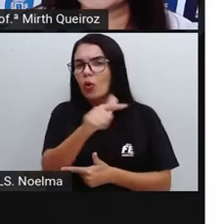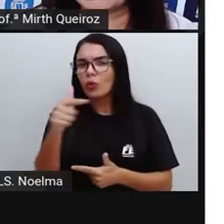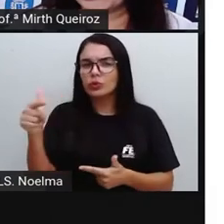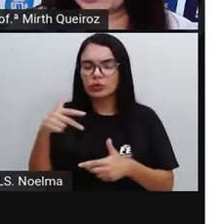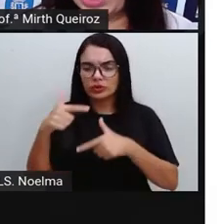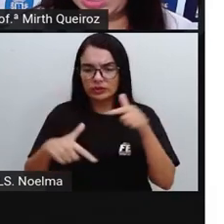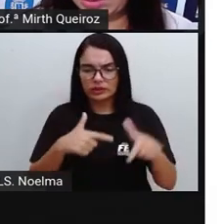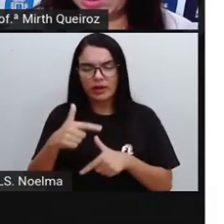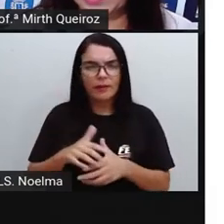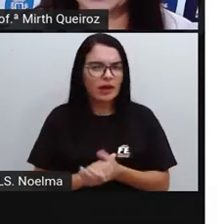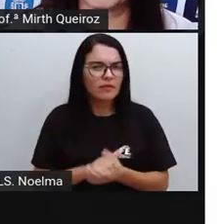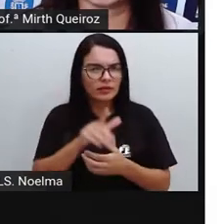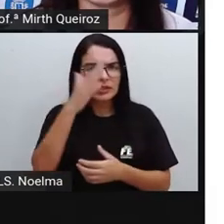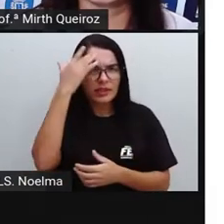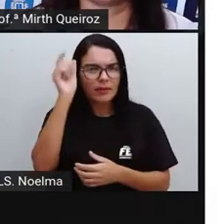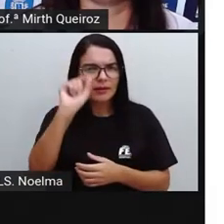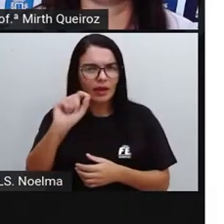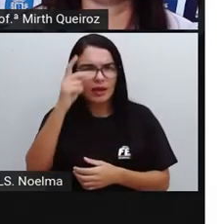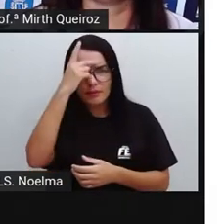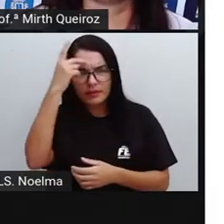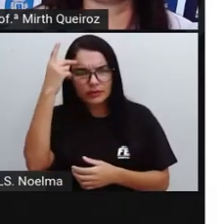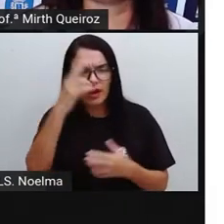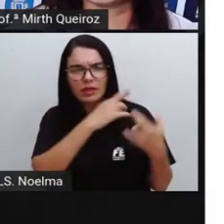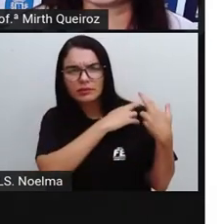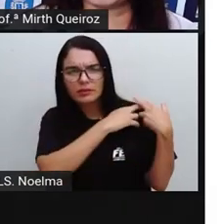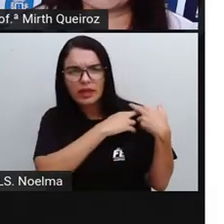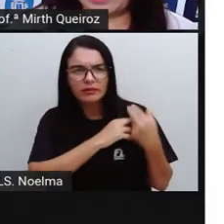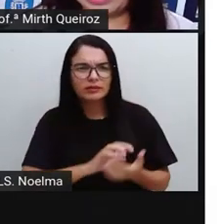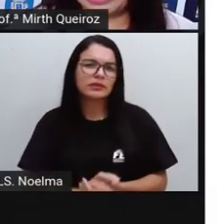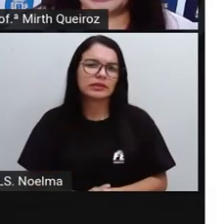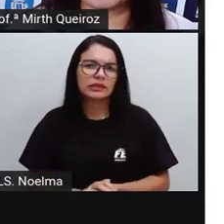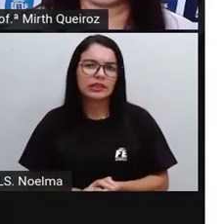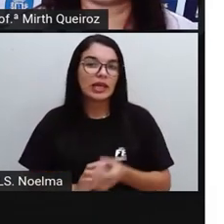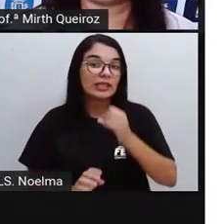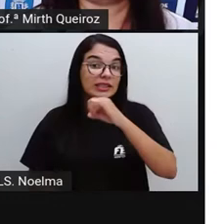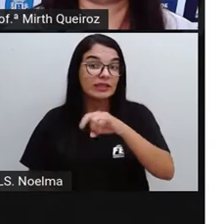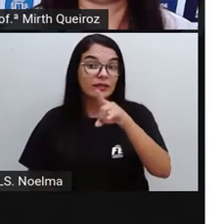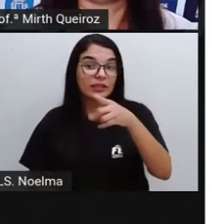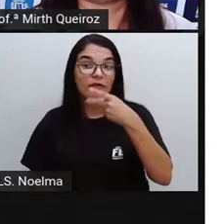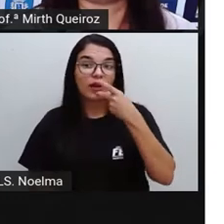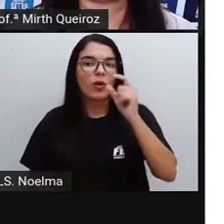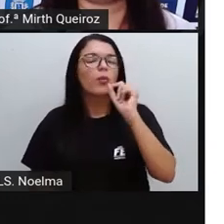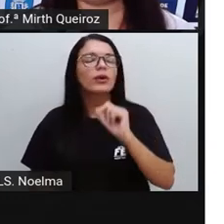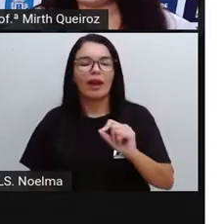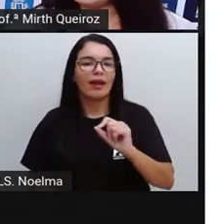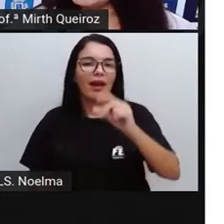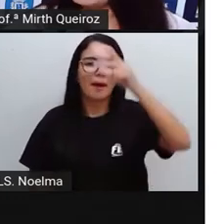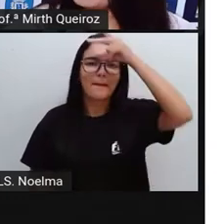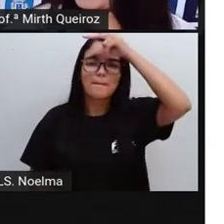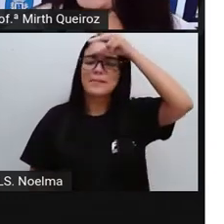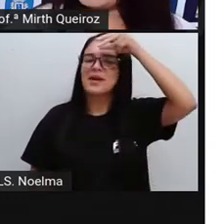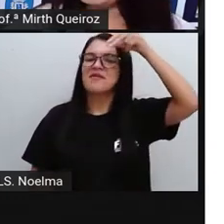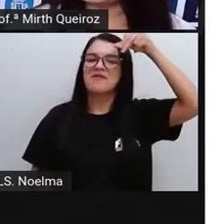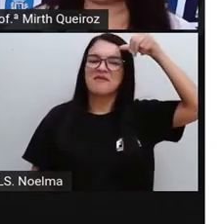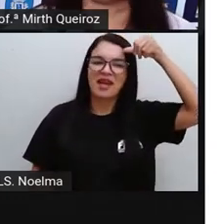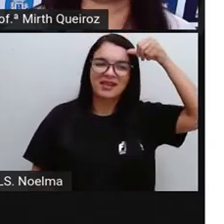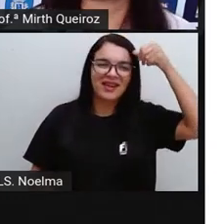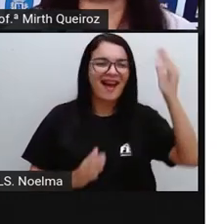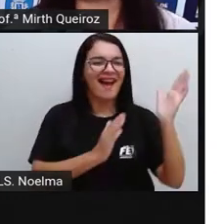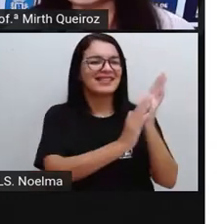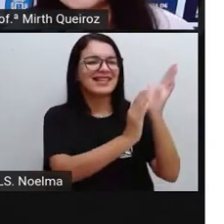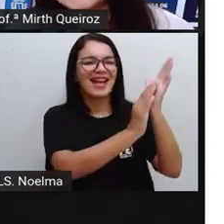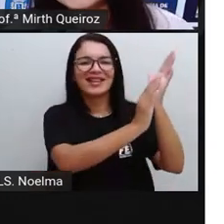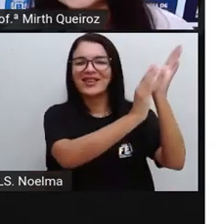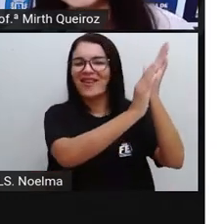o responsável por isso? Se vocês falaram que era o prefeito, vocês